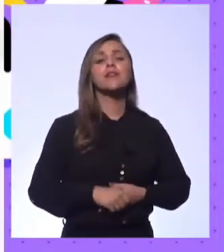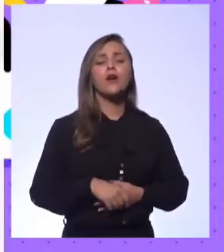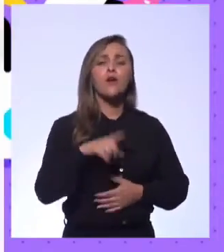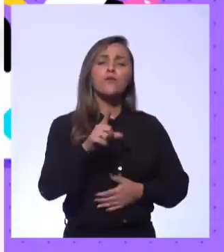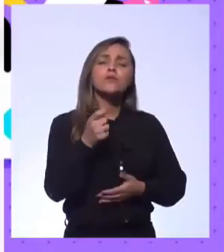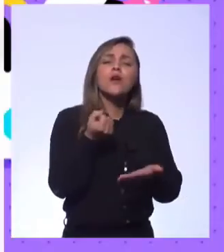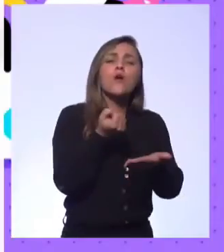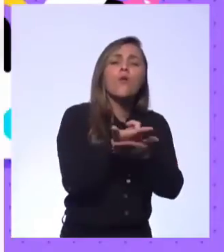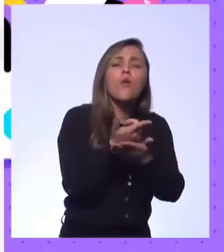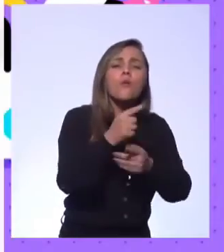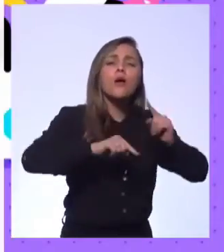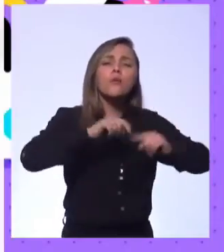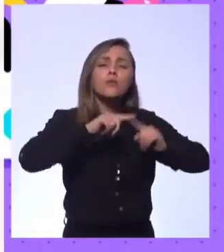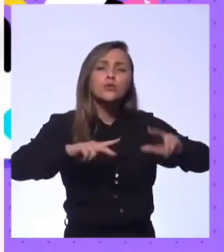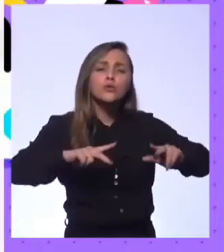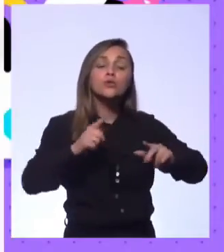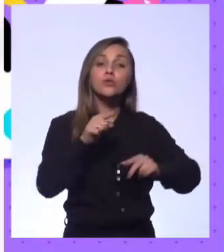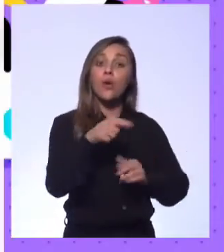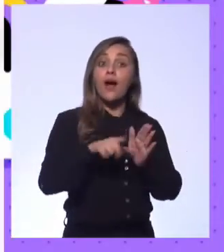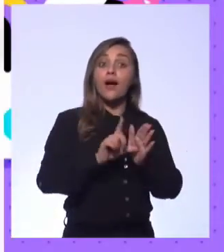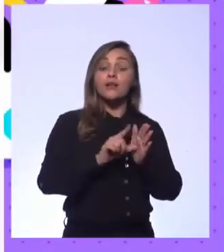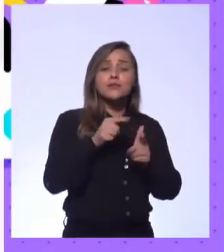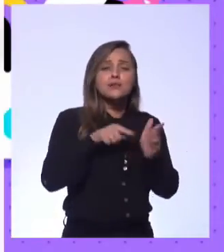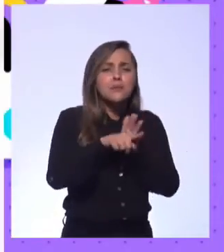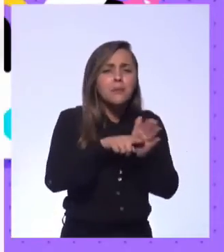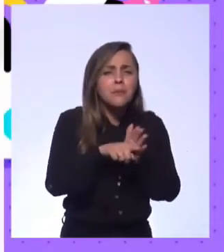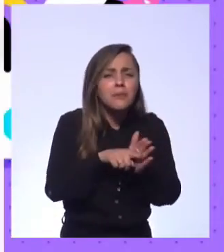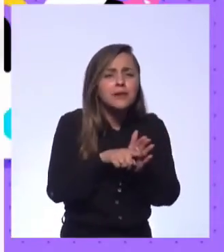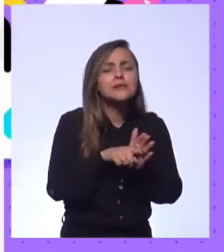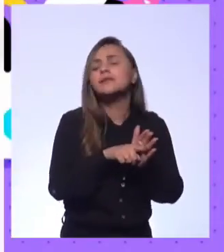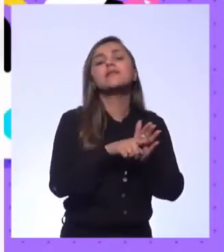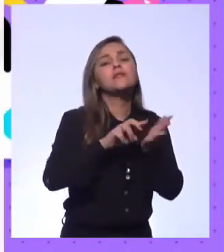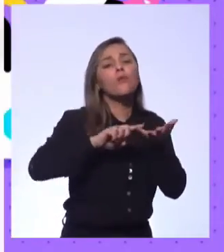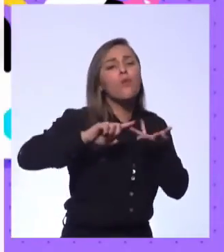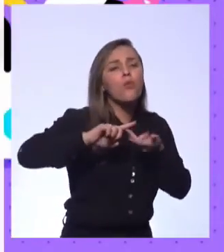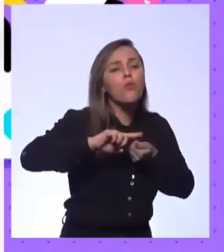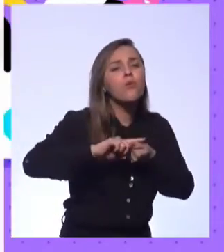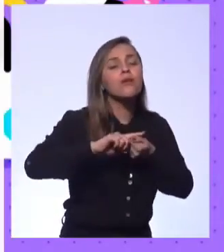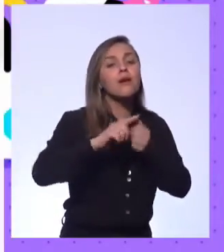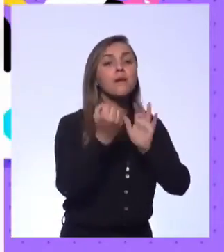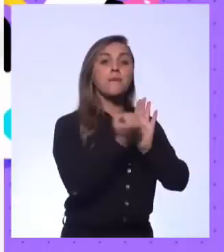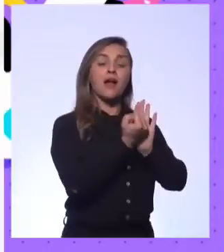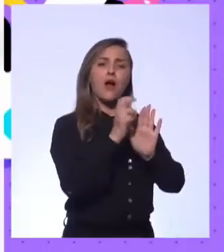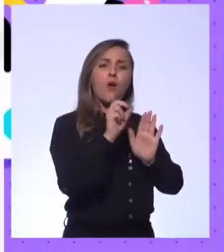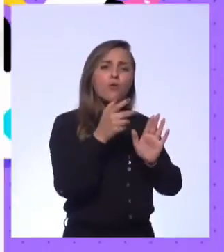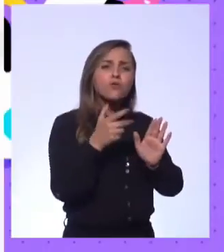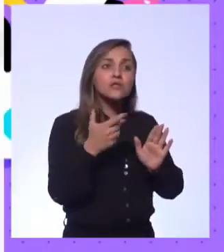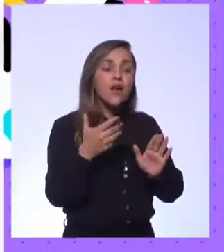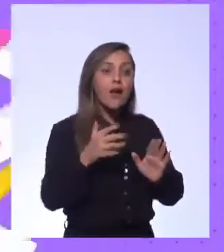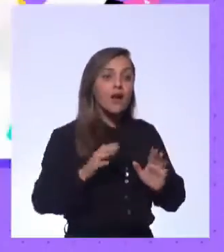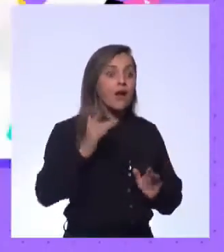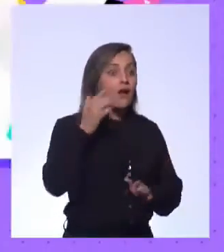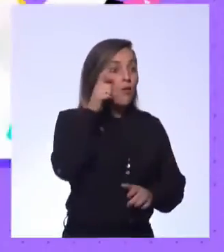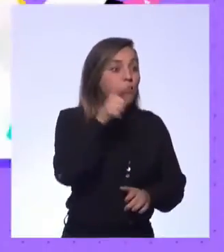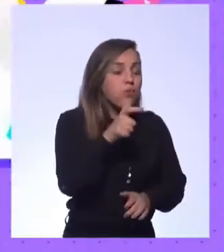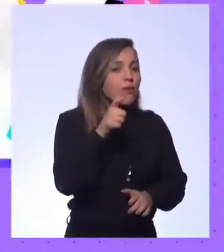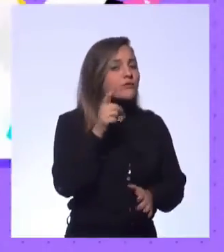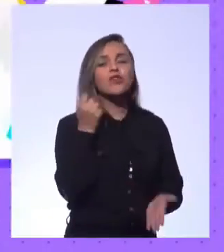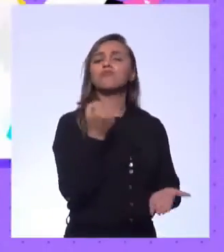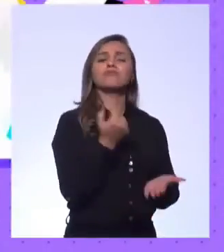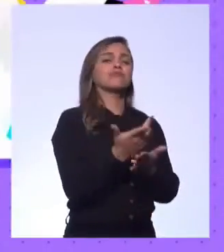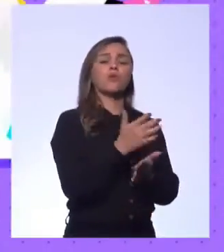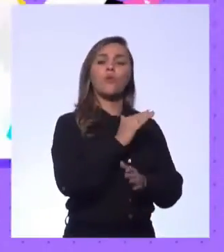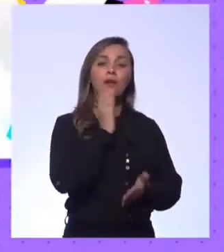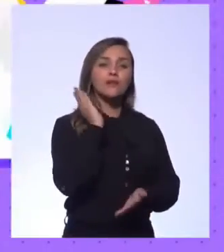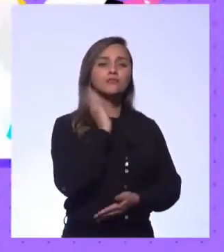comprar um produto, pesquisa as vantagens das diferentes marcas? Ou vai no impulso, vai no impulso, olhou, comprou, não importa o preço,